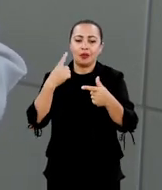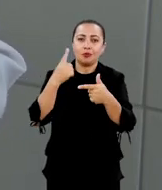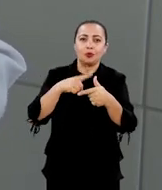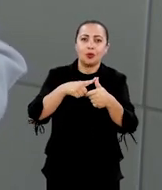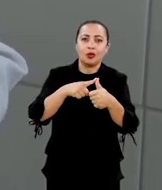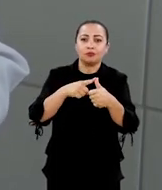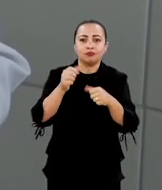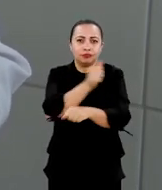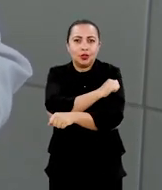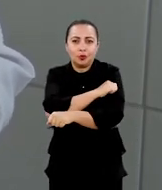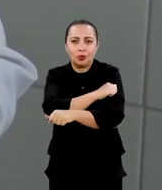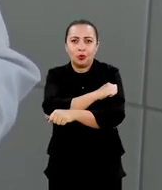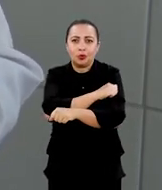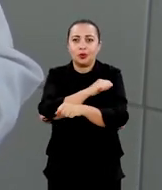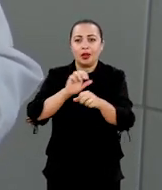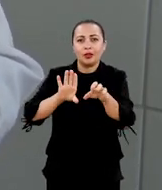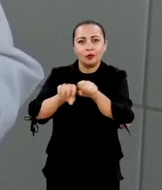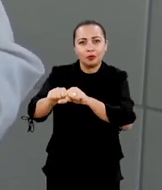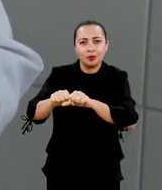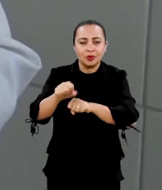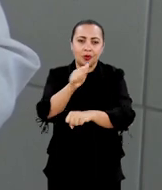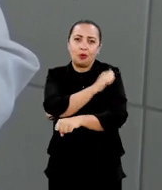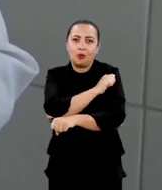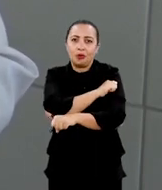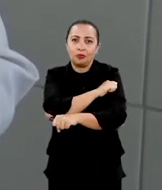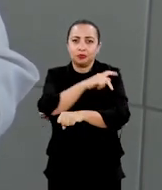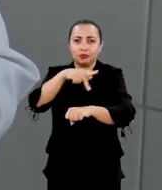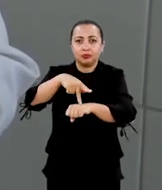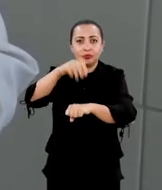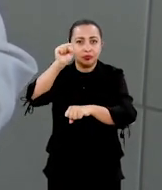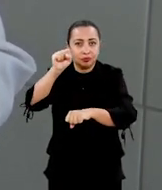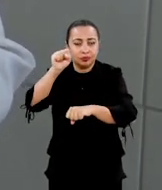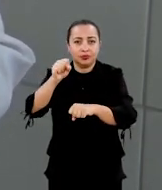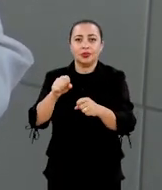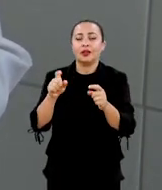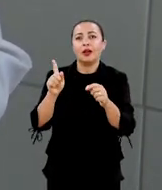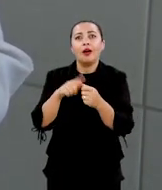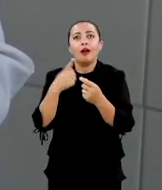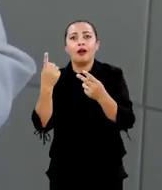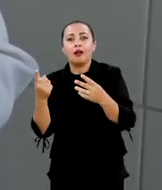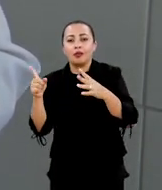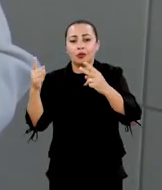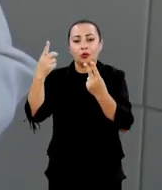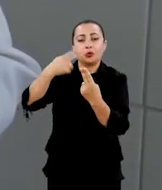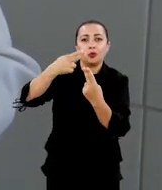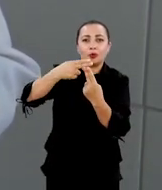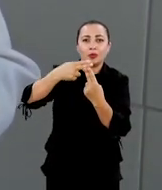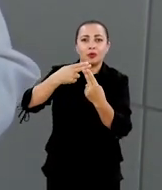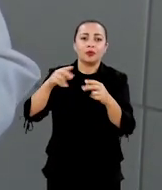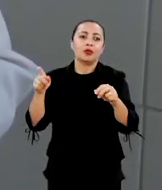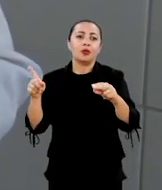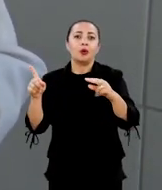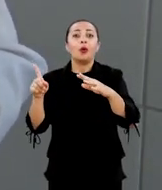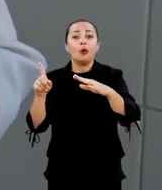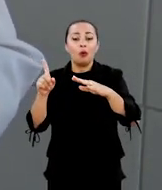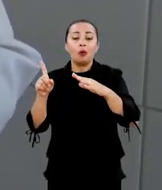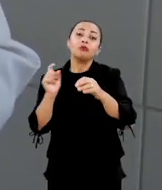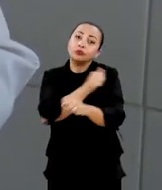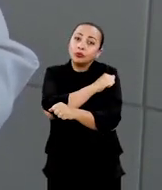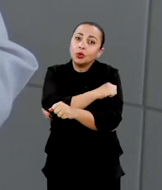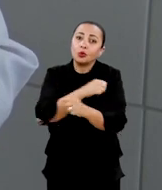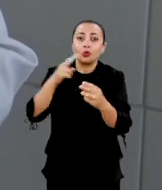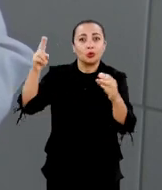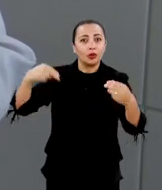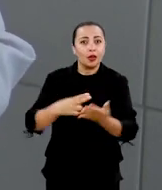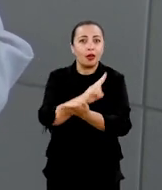momento que a gente tem um aluno da graduação da engenharia de alimentos, um aluno da especialização em cacau e chocolate, aqui do IFE Baiano, e um